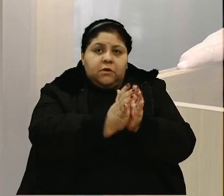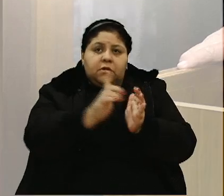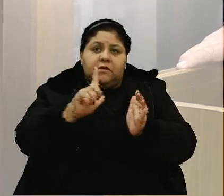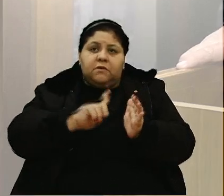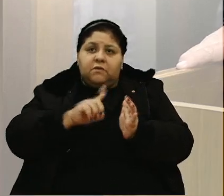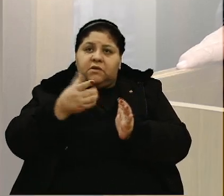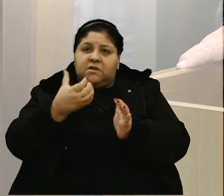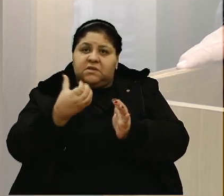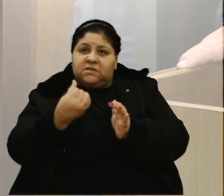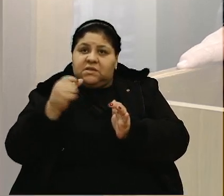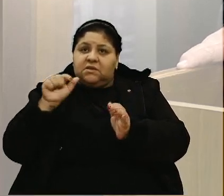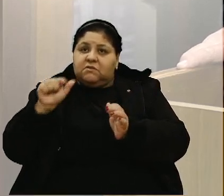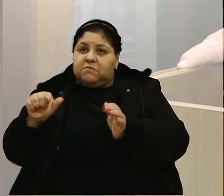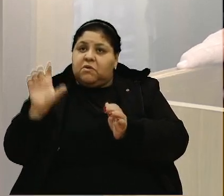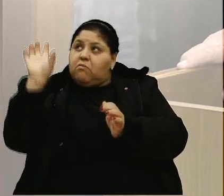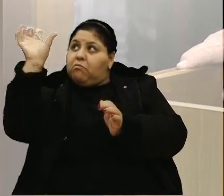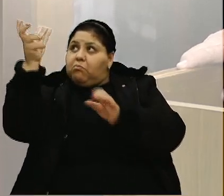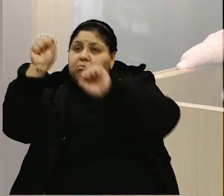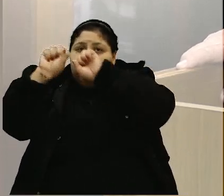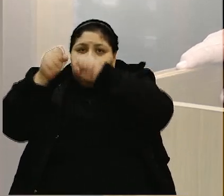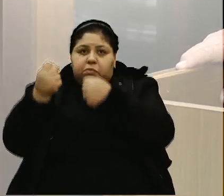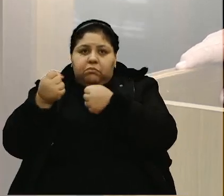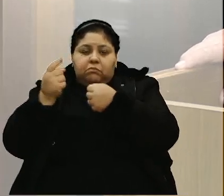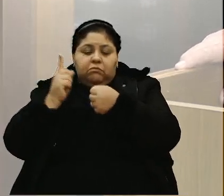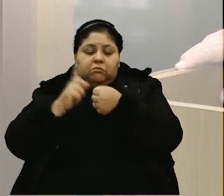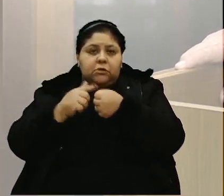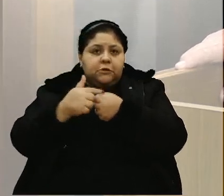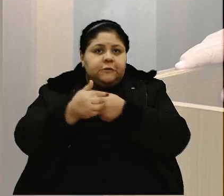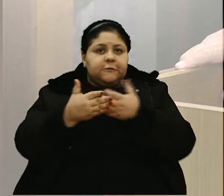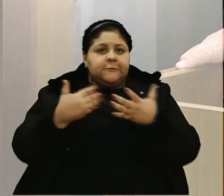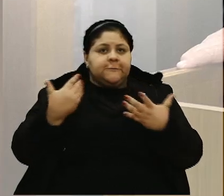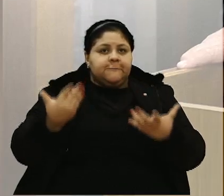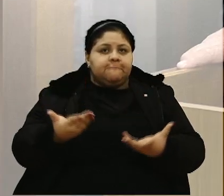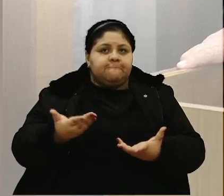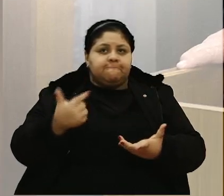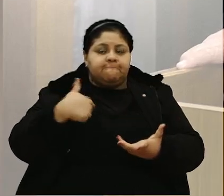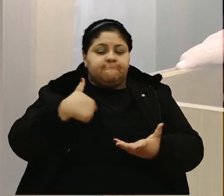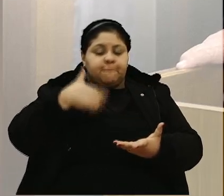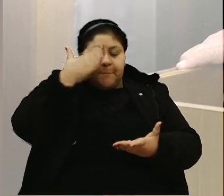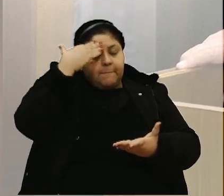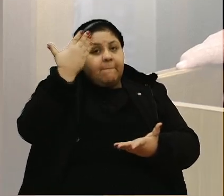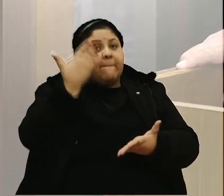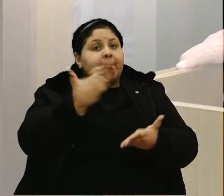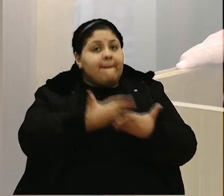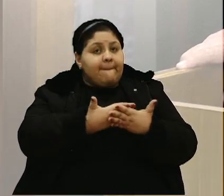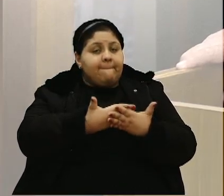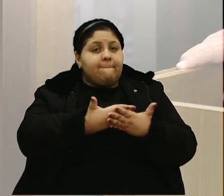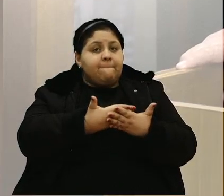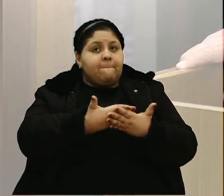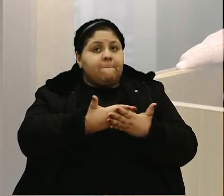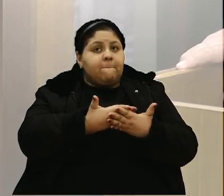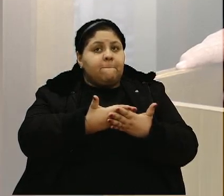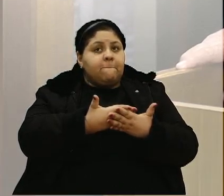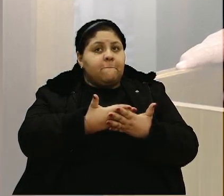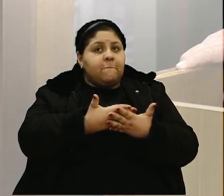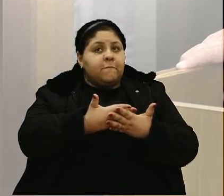6 mil lâmpadas queimadas. 6 mil. Então, assim, eu acredito, isso é estimativa minha, né?